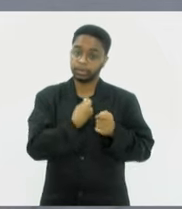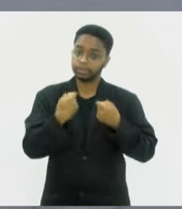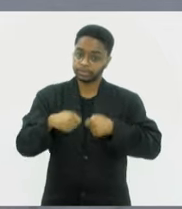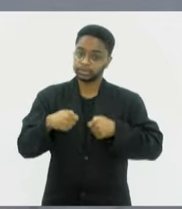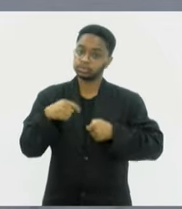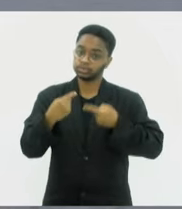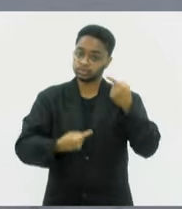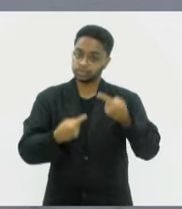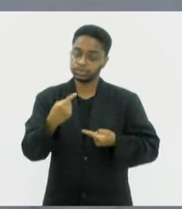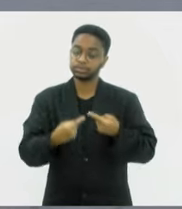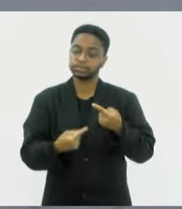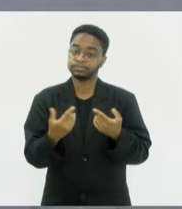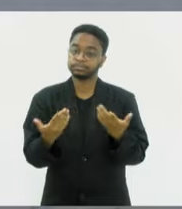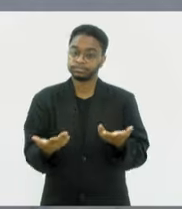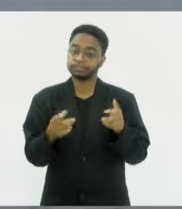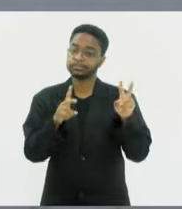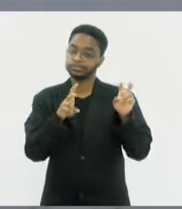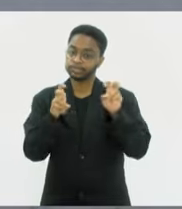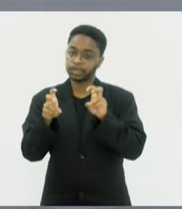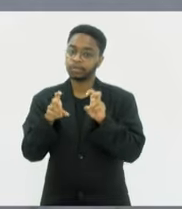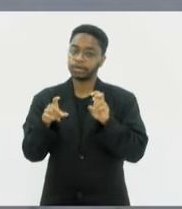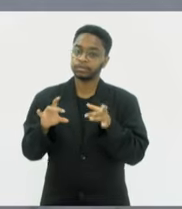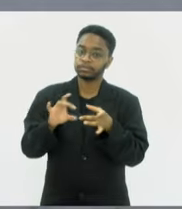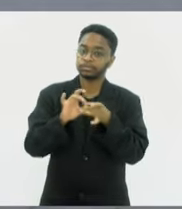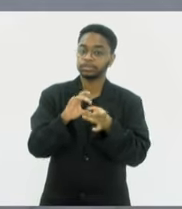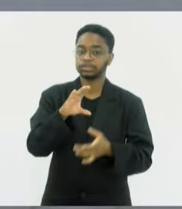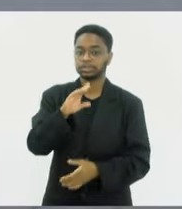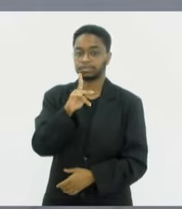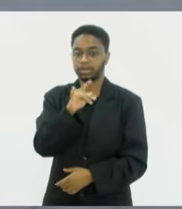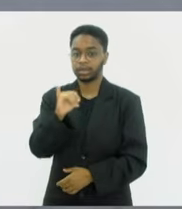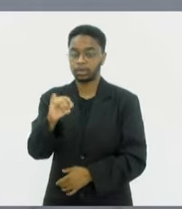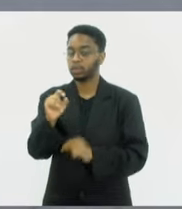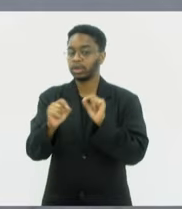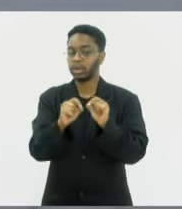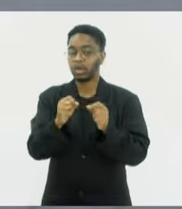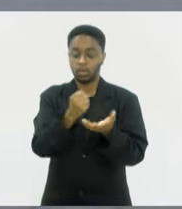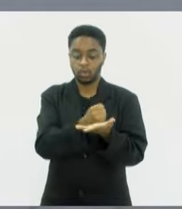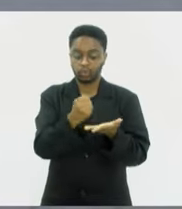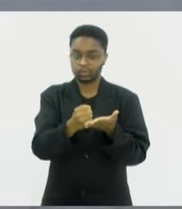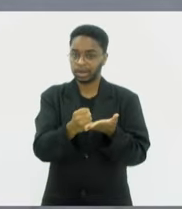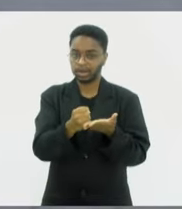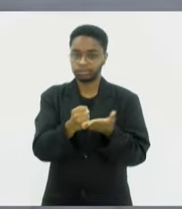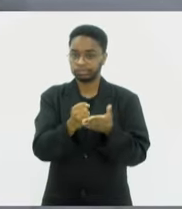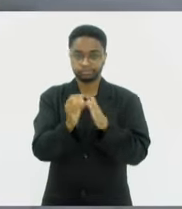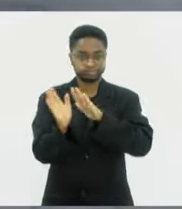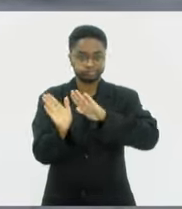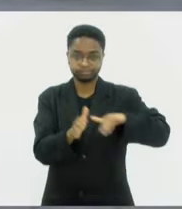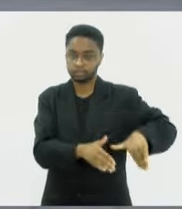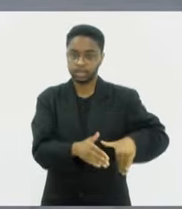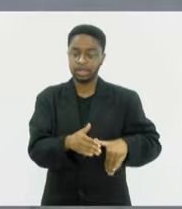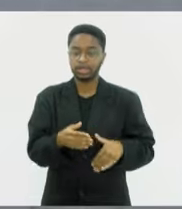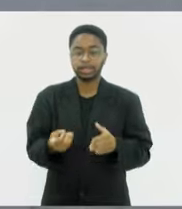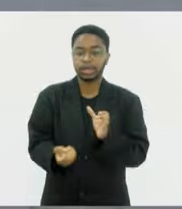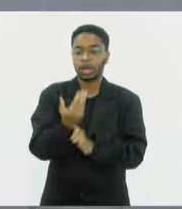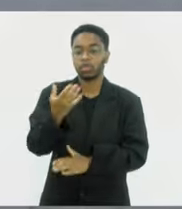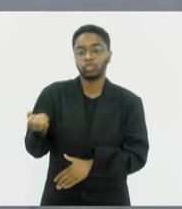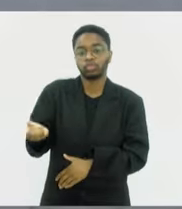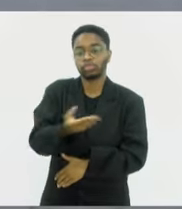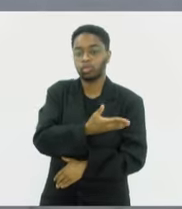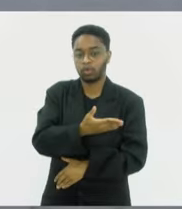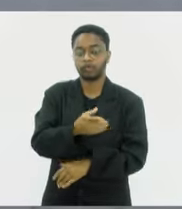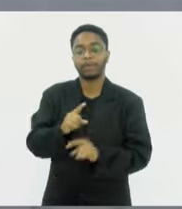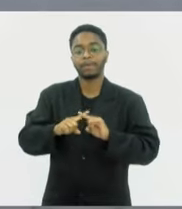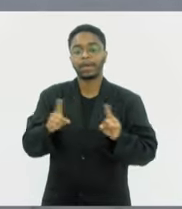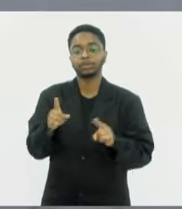porque essa foi uma das sugestões da CPI. Romper esse contrato, fazer a nova solicitação, o Estado assumir a operação